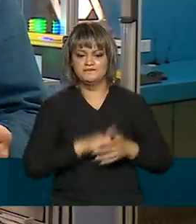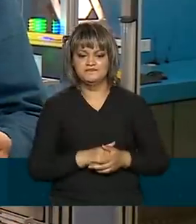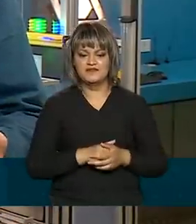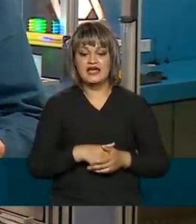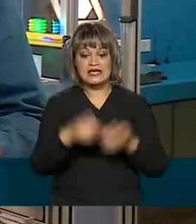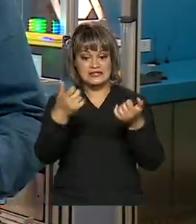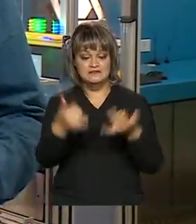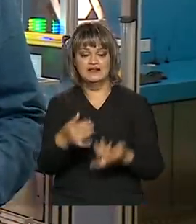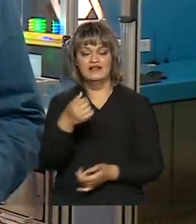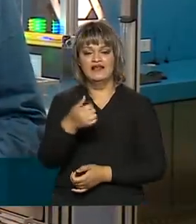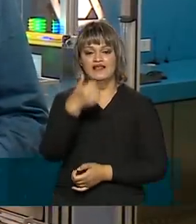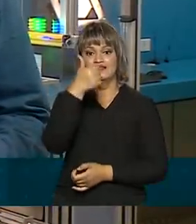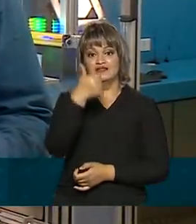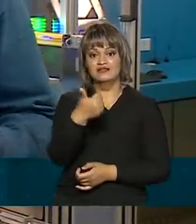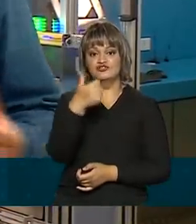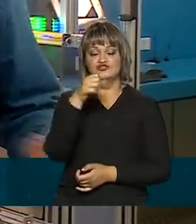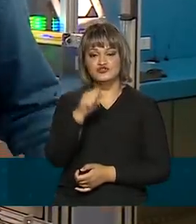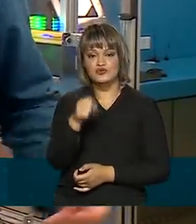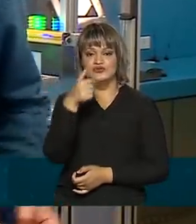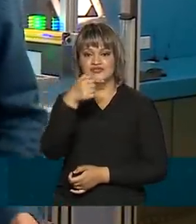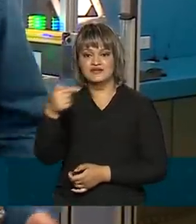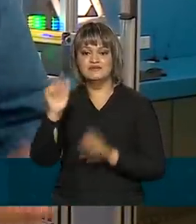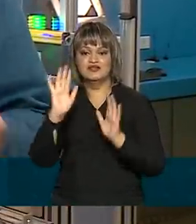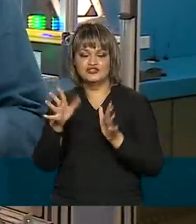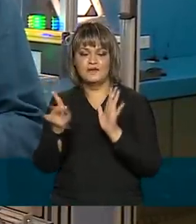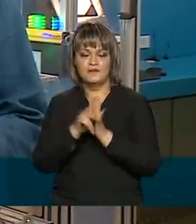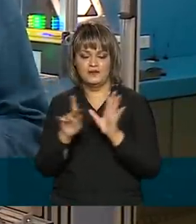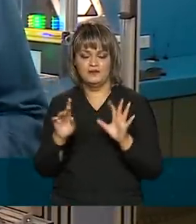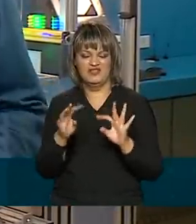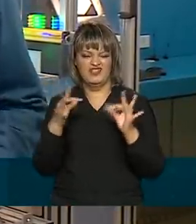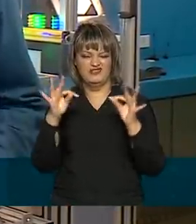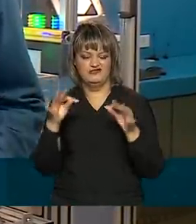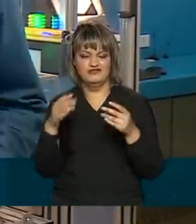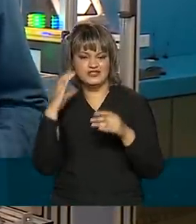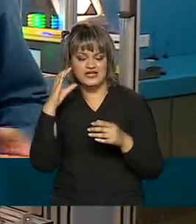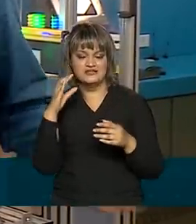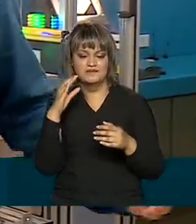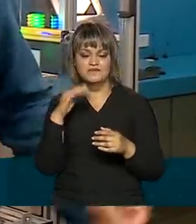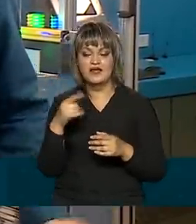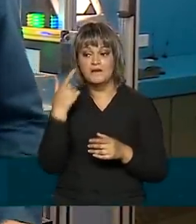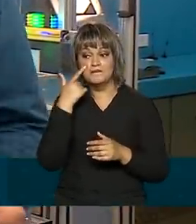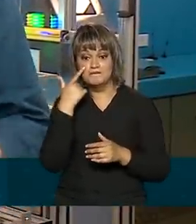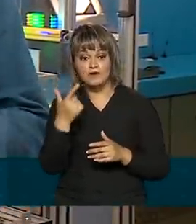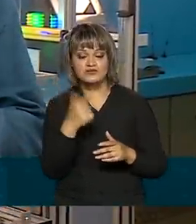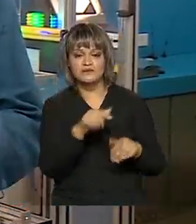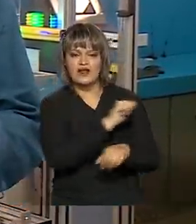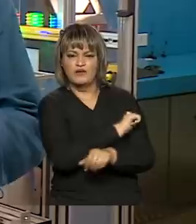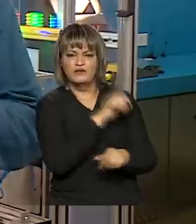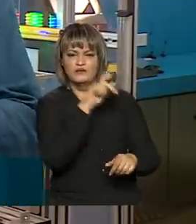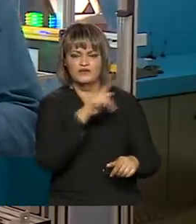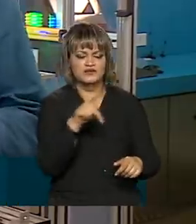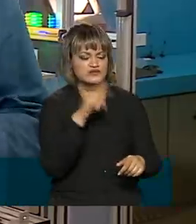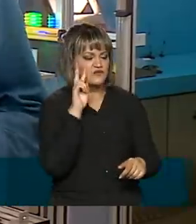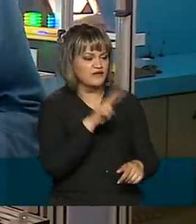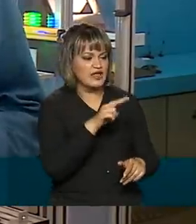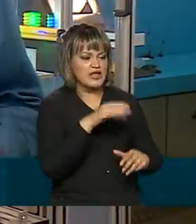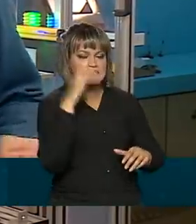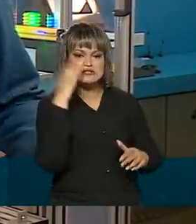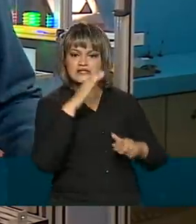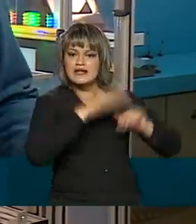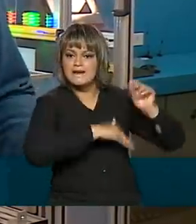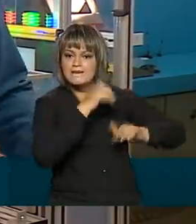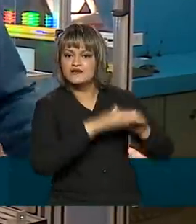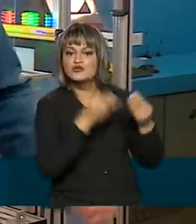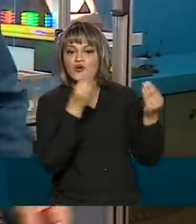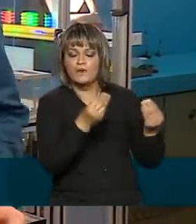18ª edição da Semana Nacional traz para os visitantes, estudantes e professores a ciência na prática, os